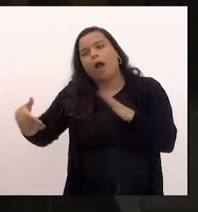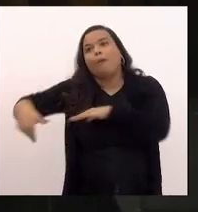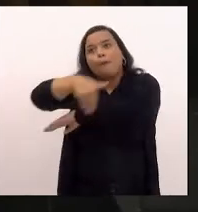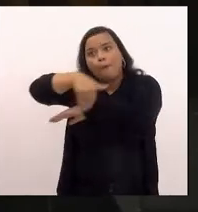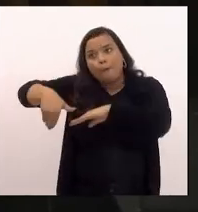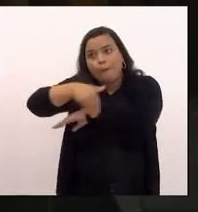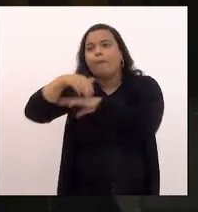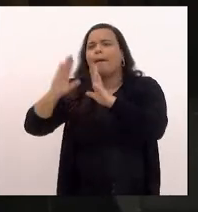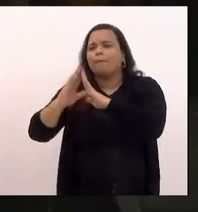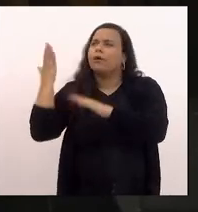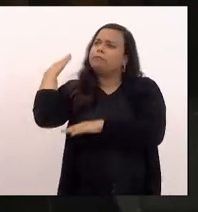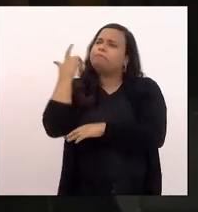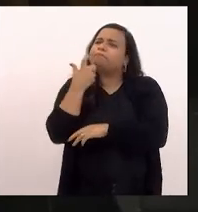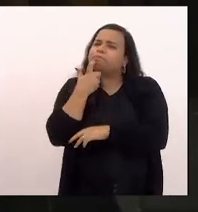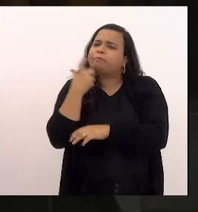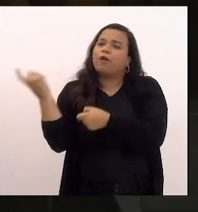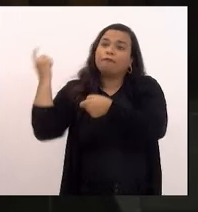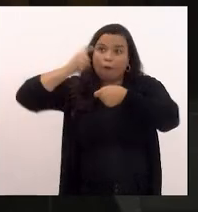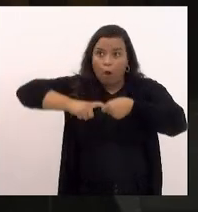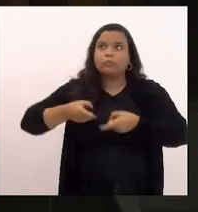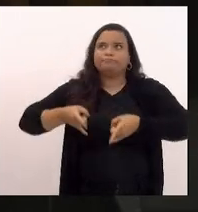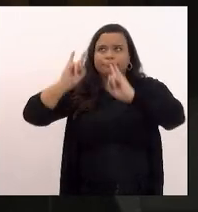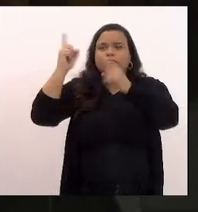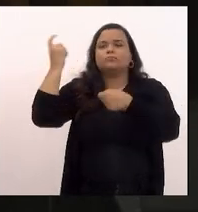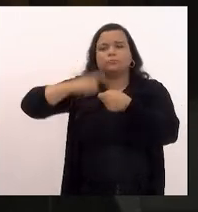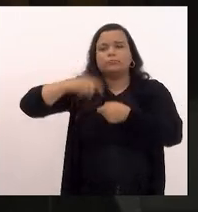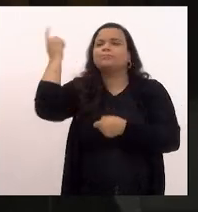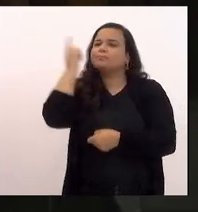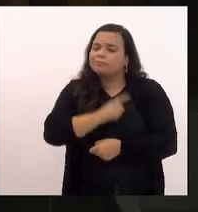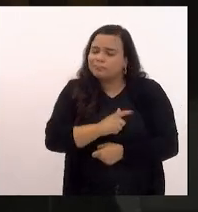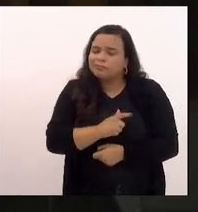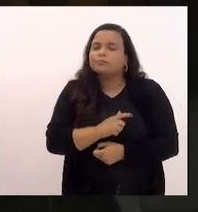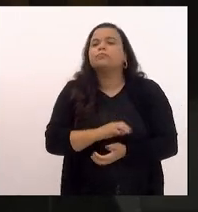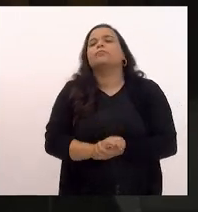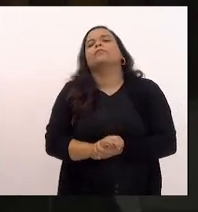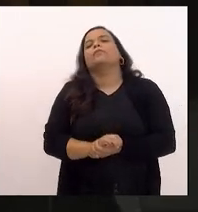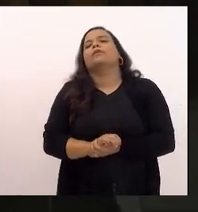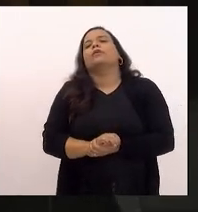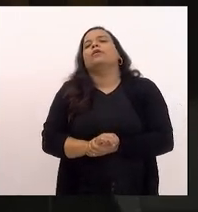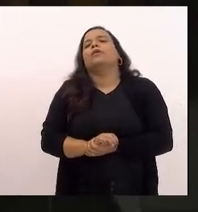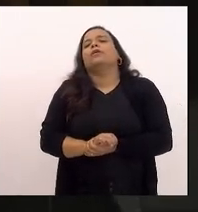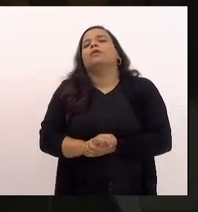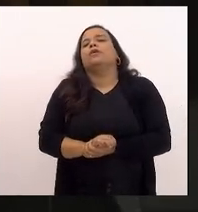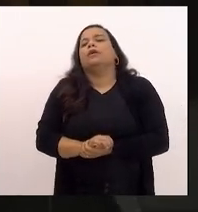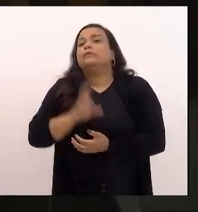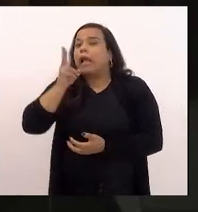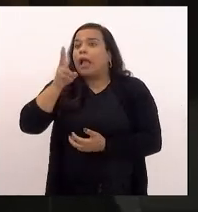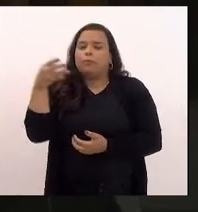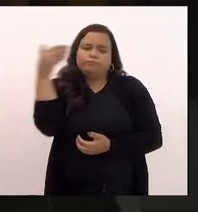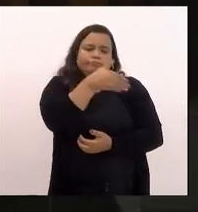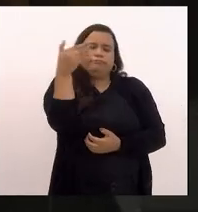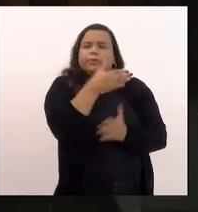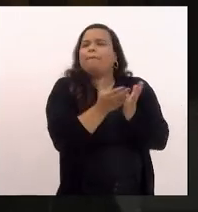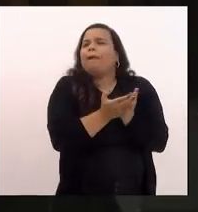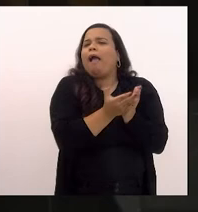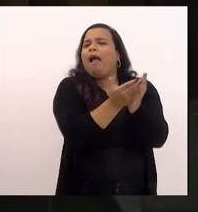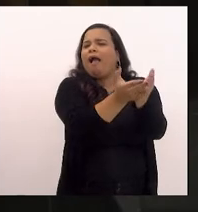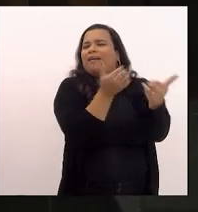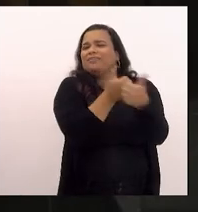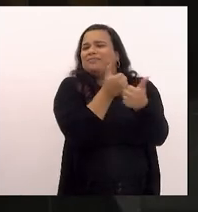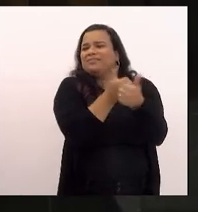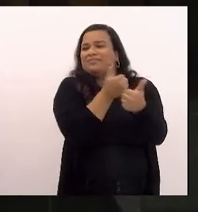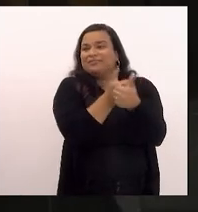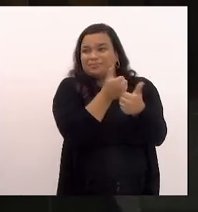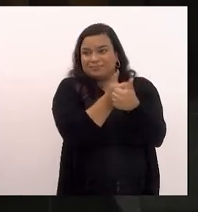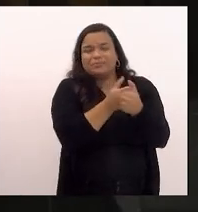conseguido novamente estabelecer uma moradia uma casa e vivia ali nas barcas tirando seu sustento Iago